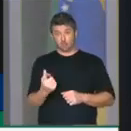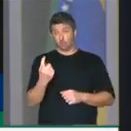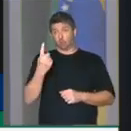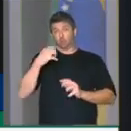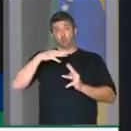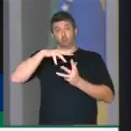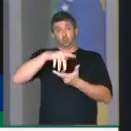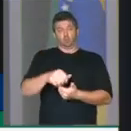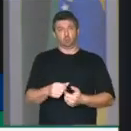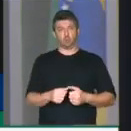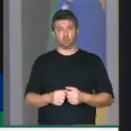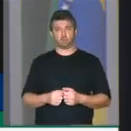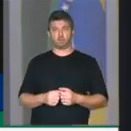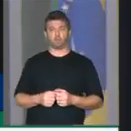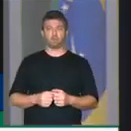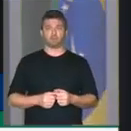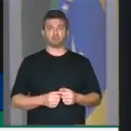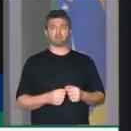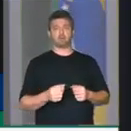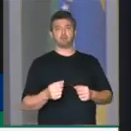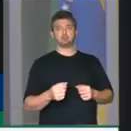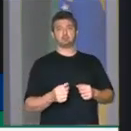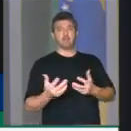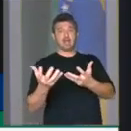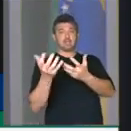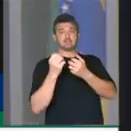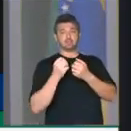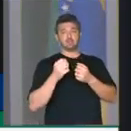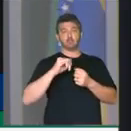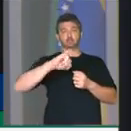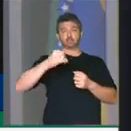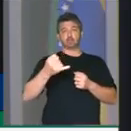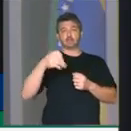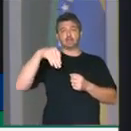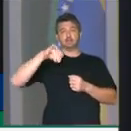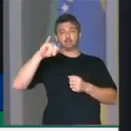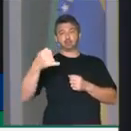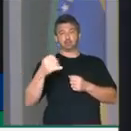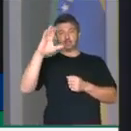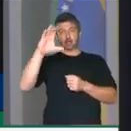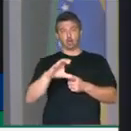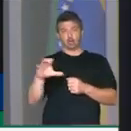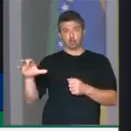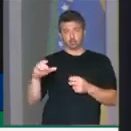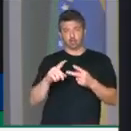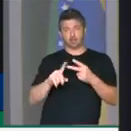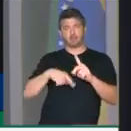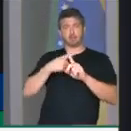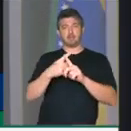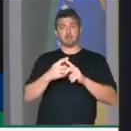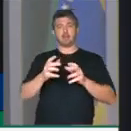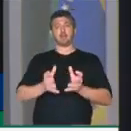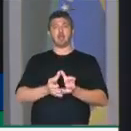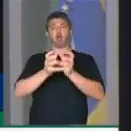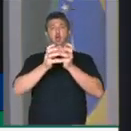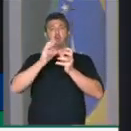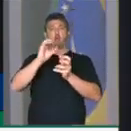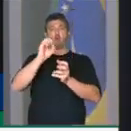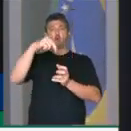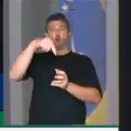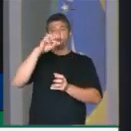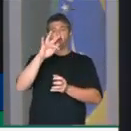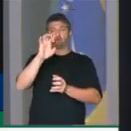que recebeu Jornada Mundial da Juventude, seguido Copa das Confederações, Copa do Mundo,